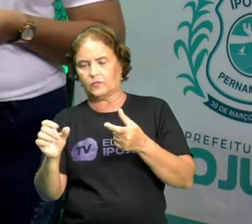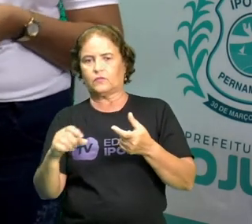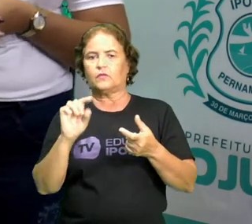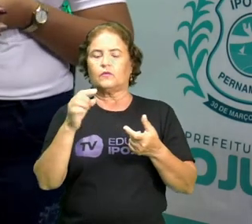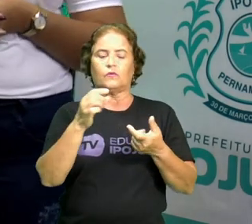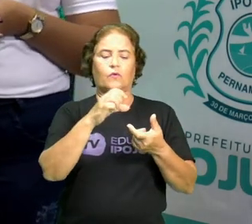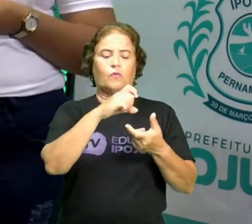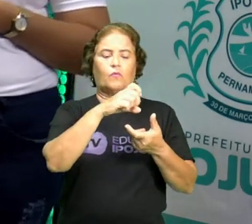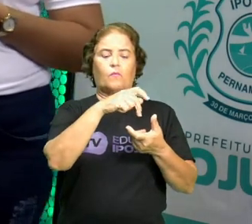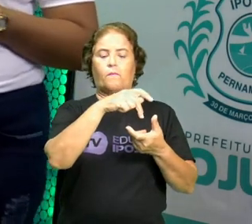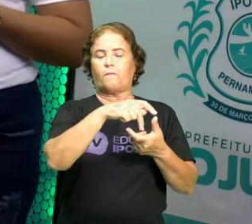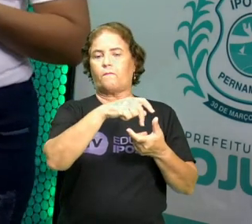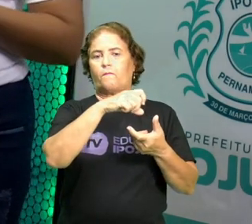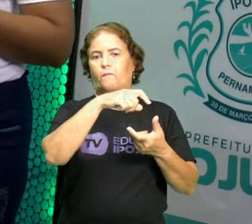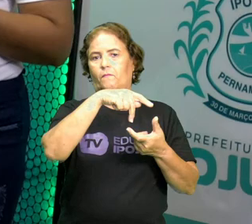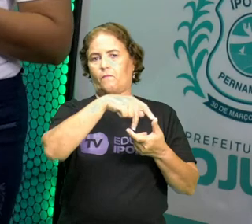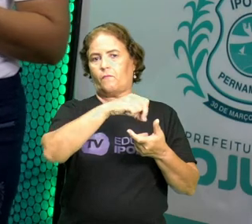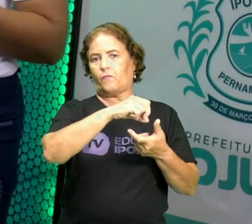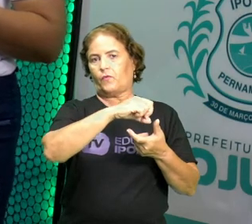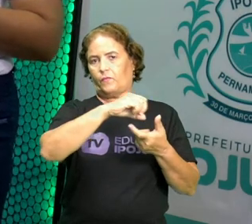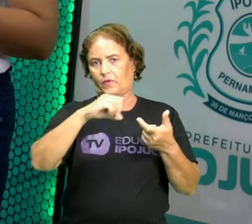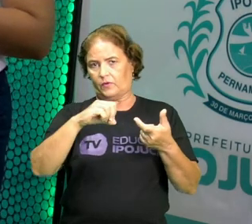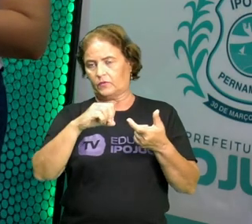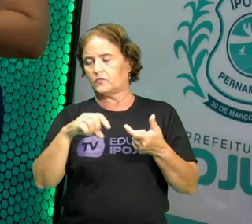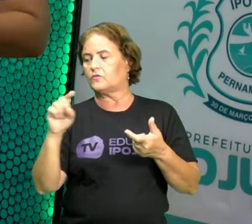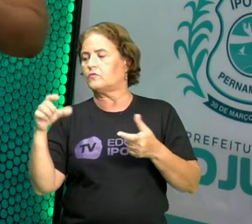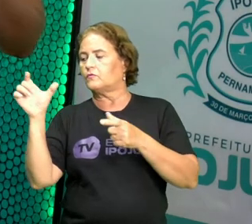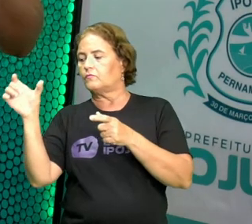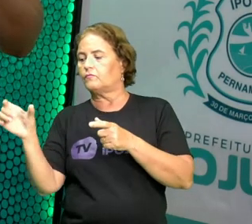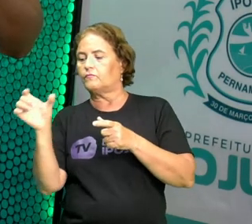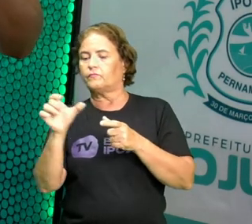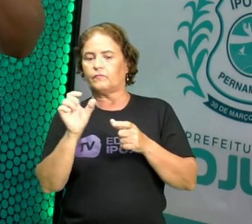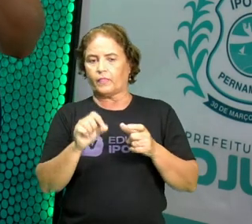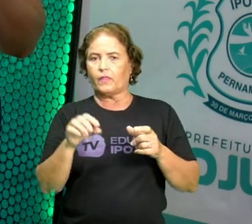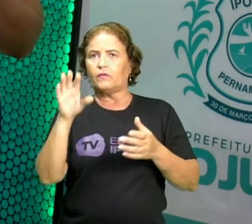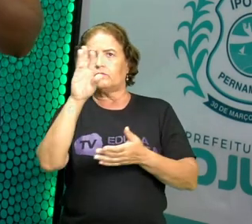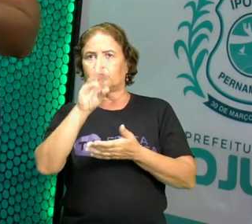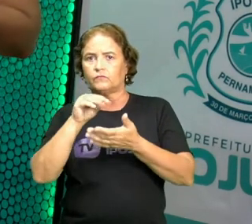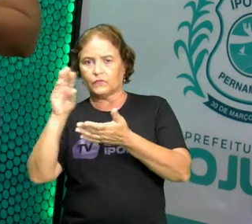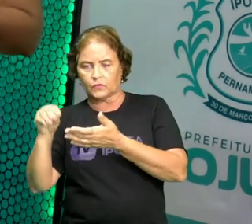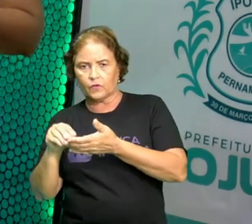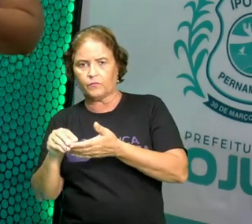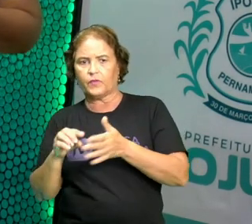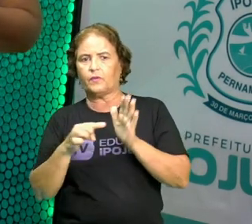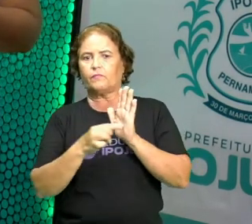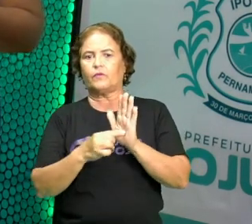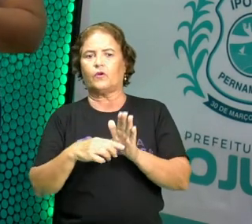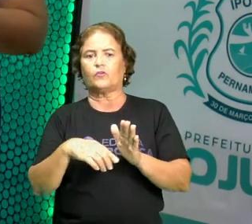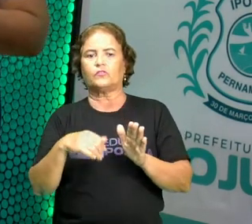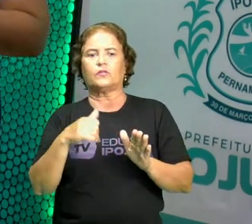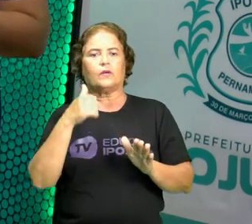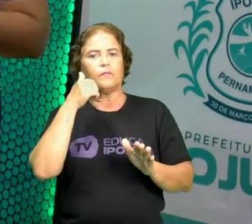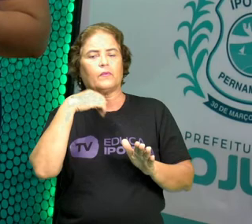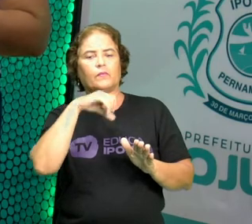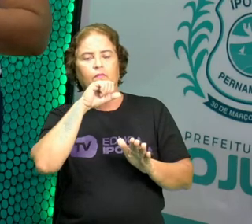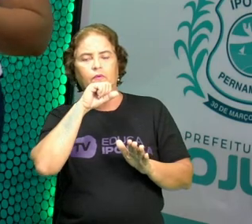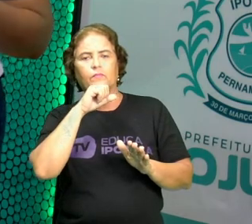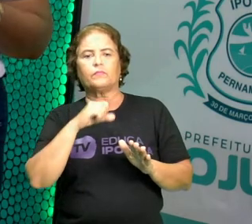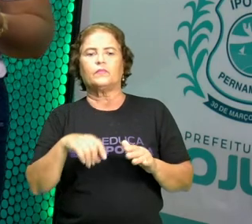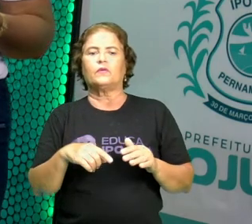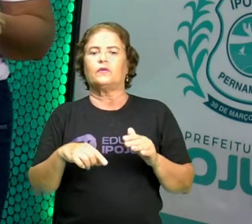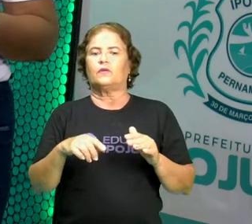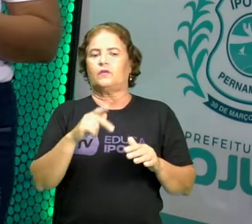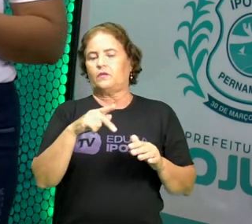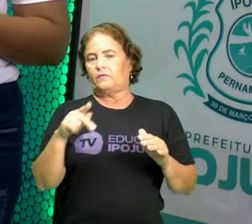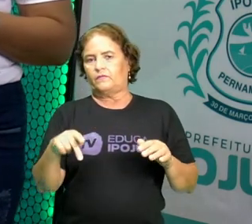professora em casa, pra mamãe, e vejam o que você aprendeu nessa aula de hoje, que tia vai ficar muito feliz, certo? Na próxima aula a gente vai estudar coisas